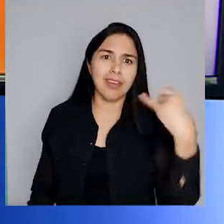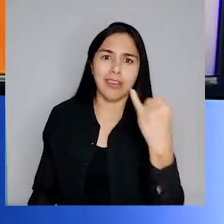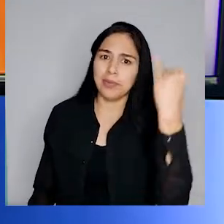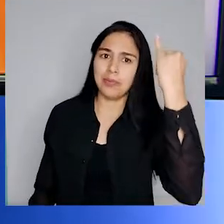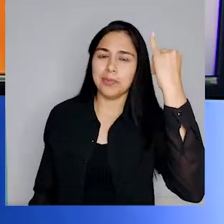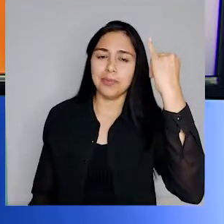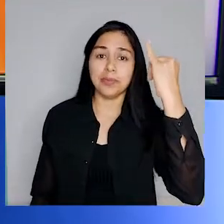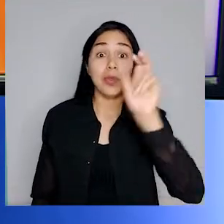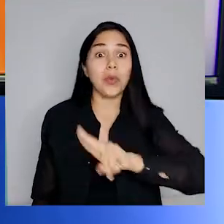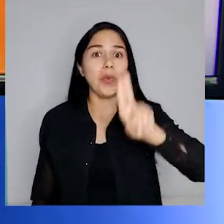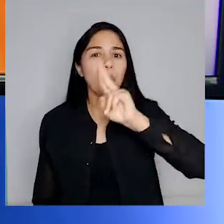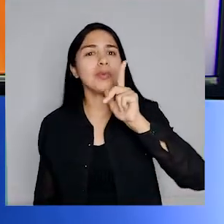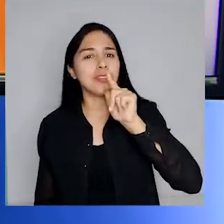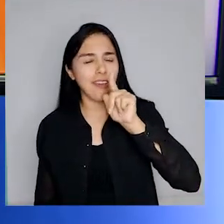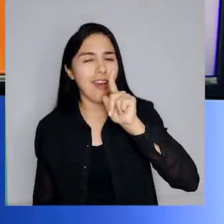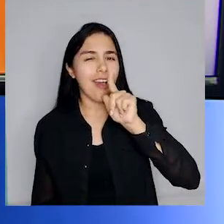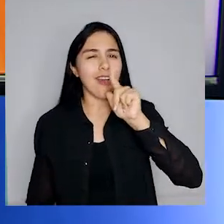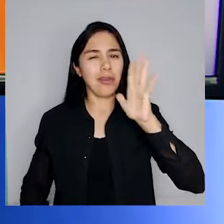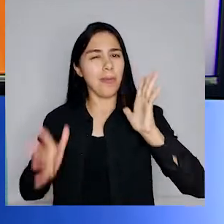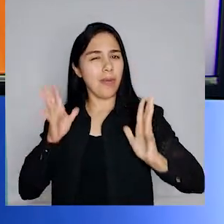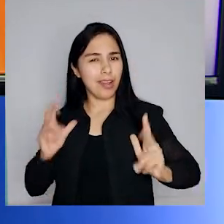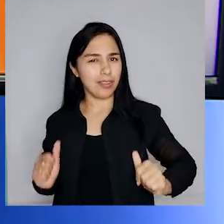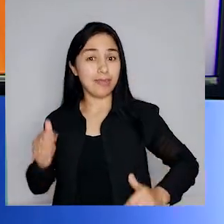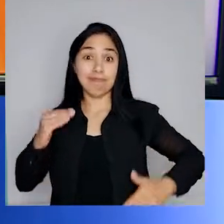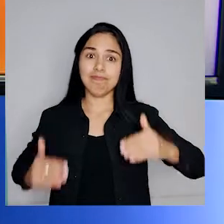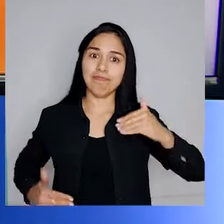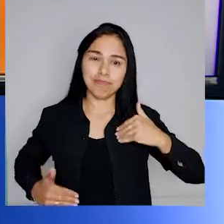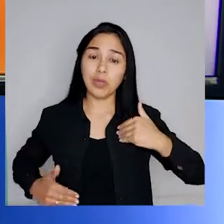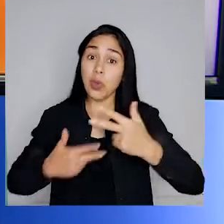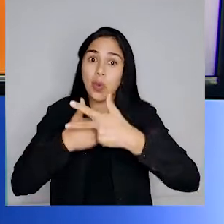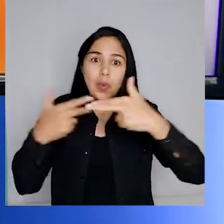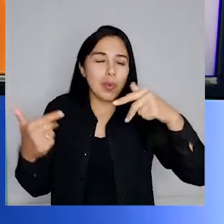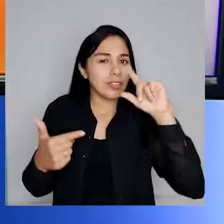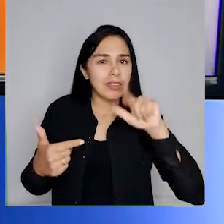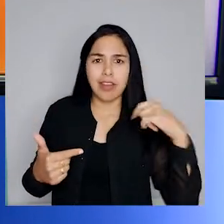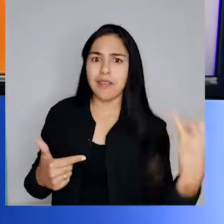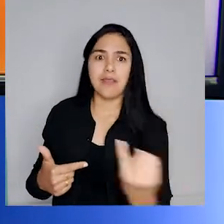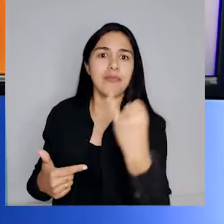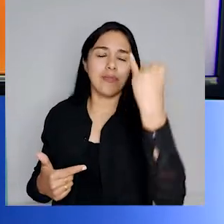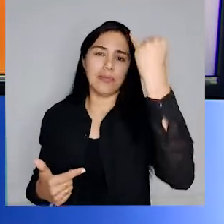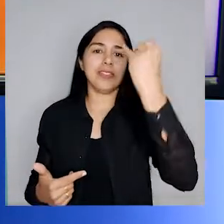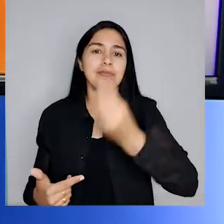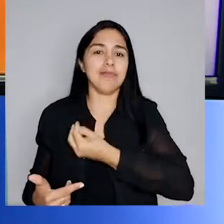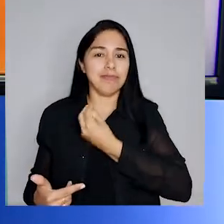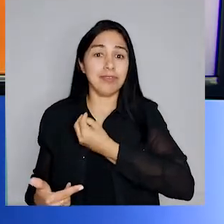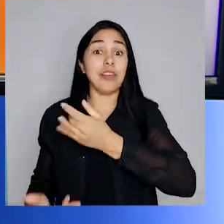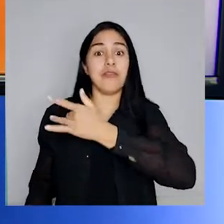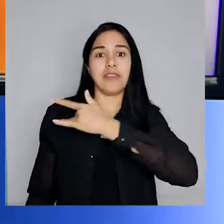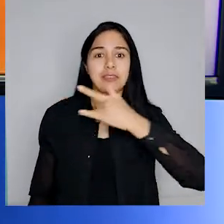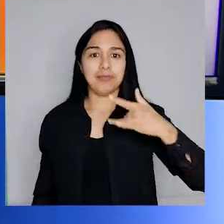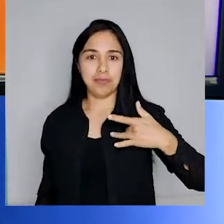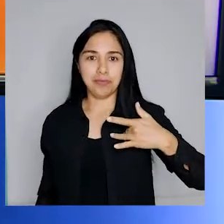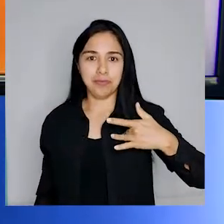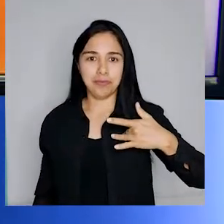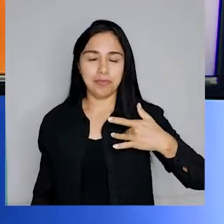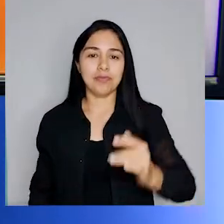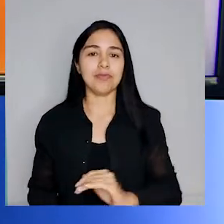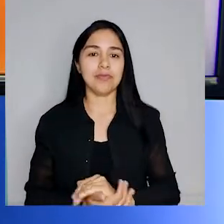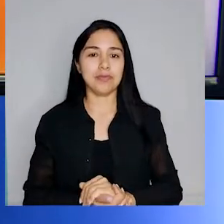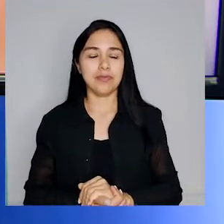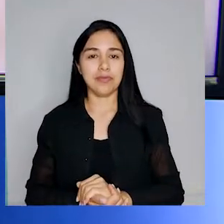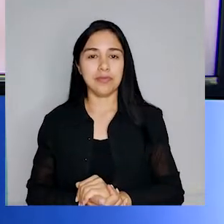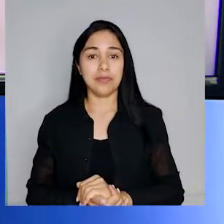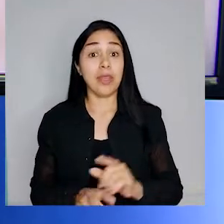alimentação, a utilização de água para nossa higiene, coisas essenciais para nos mantermos vivos e saudáveis.